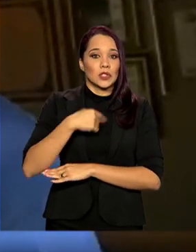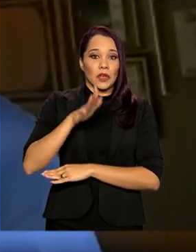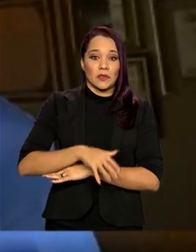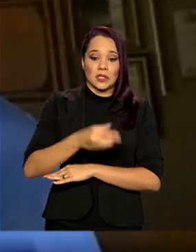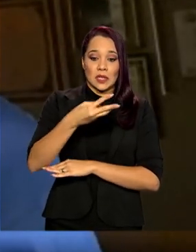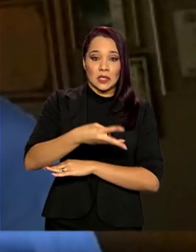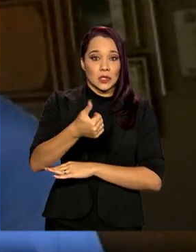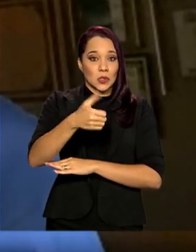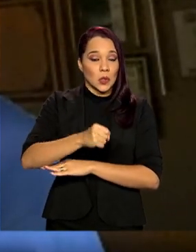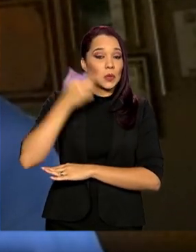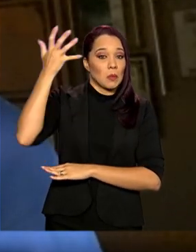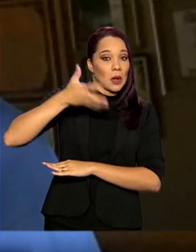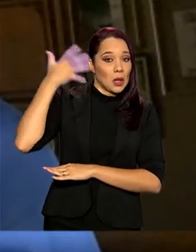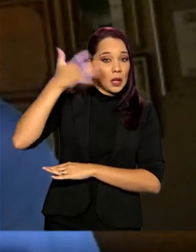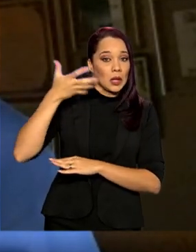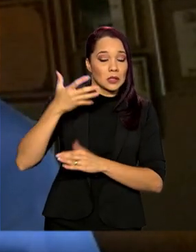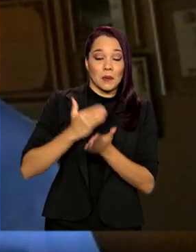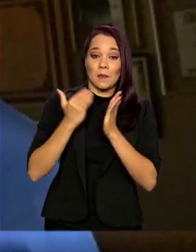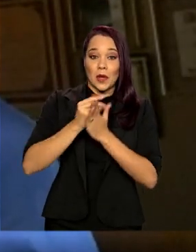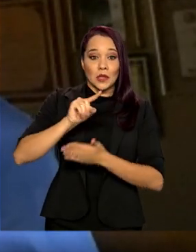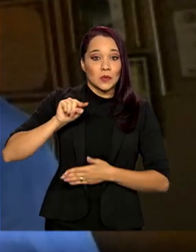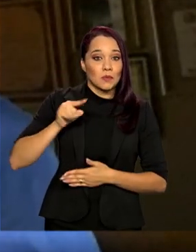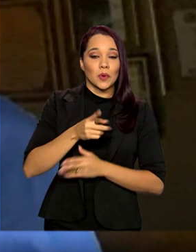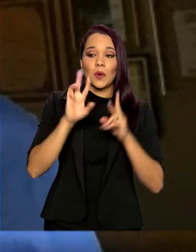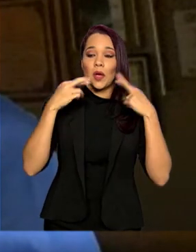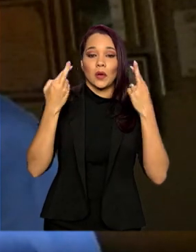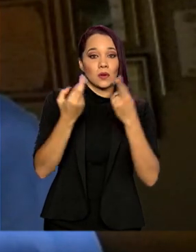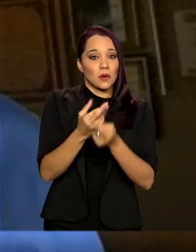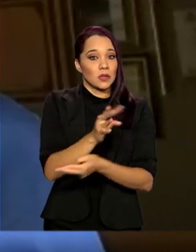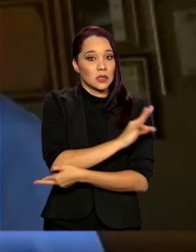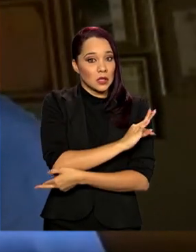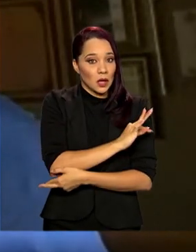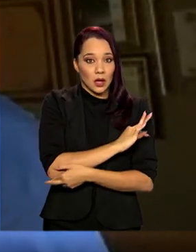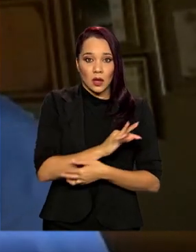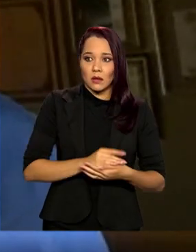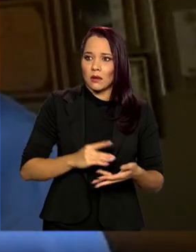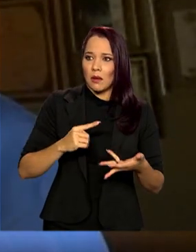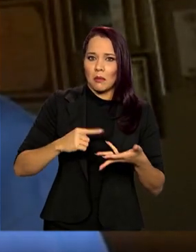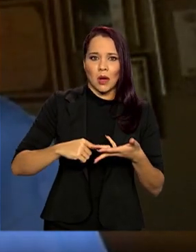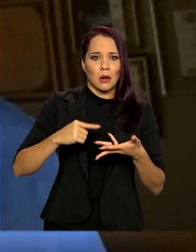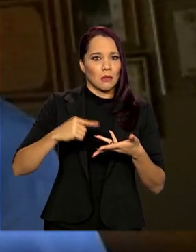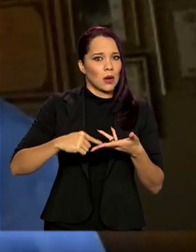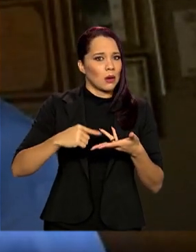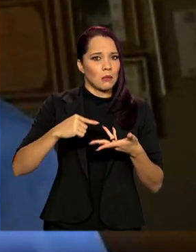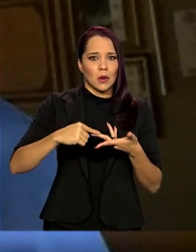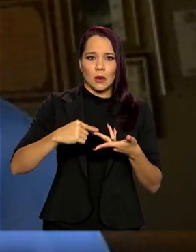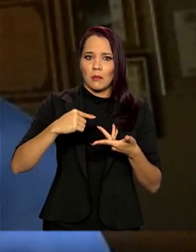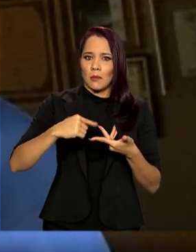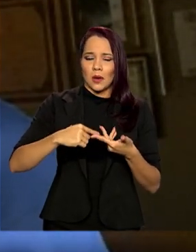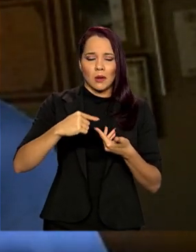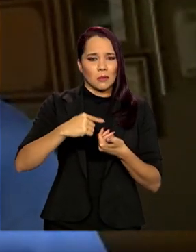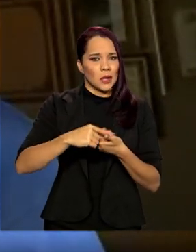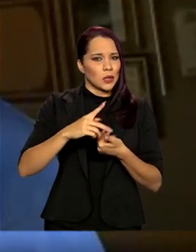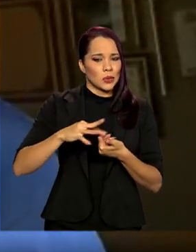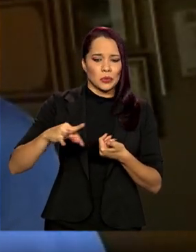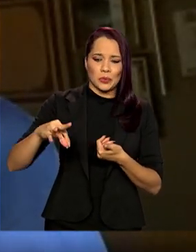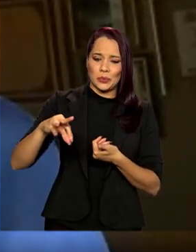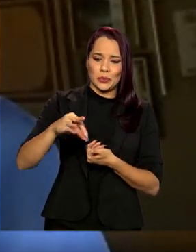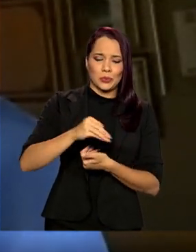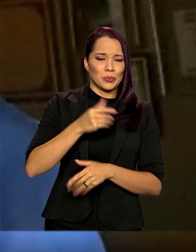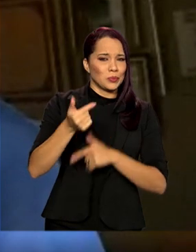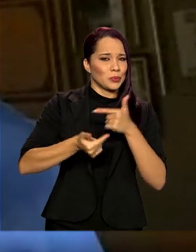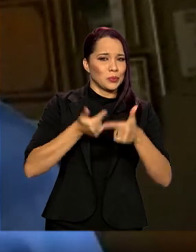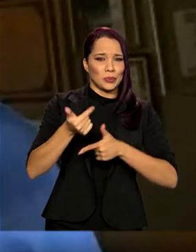palestras, mais de mil reuniões técnicas, fora o Baleia Rossi, fora a turma do CECIF, fora o Aguinaldo, fora o